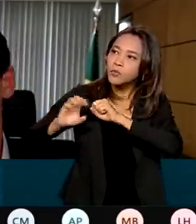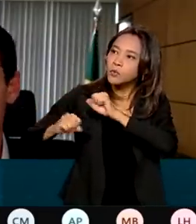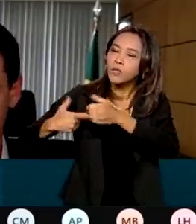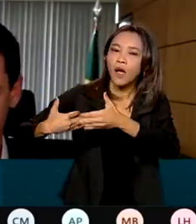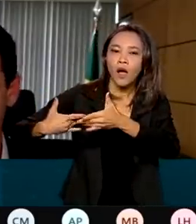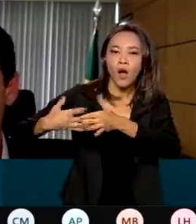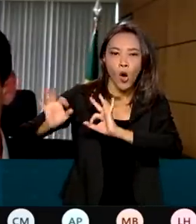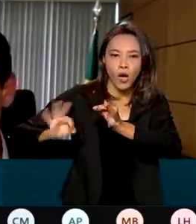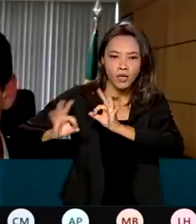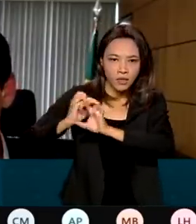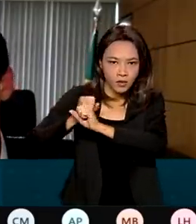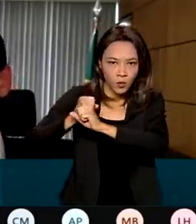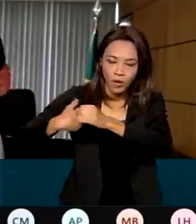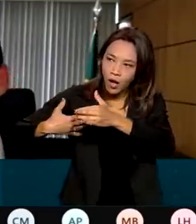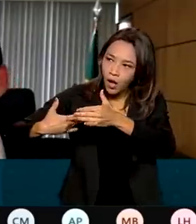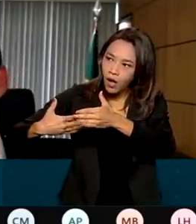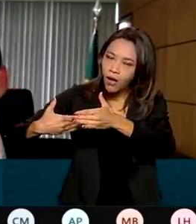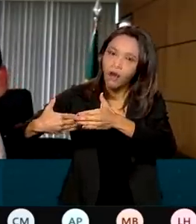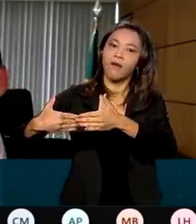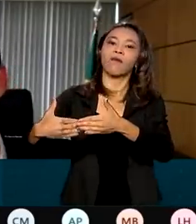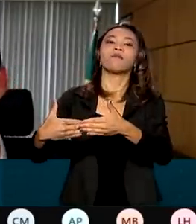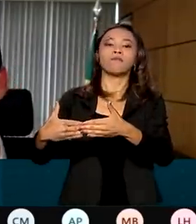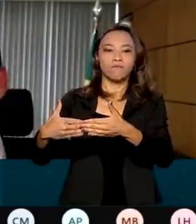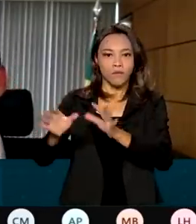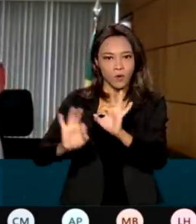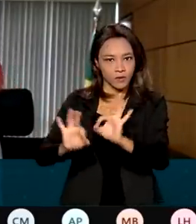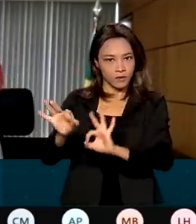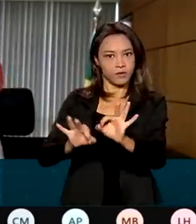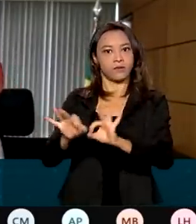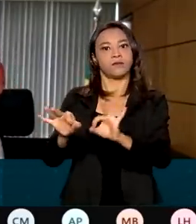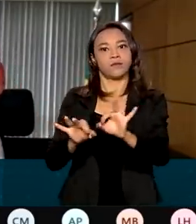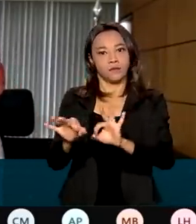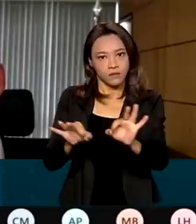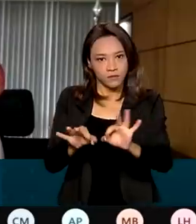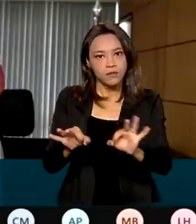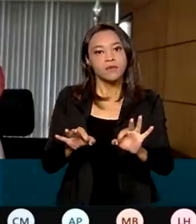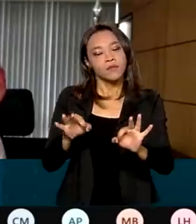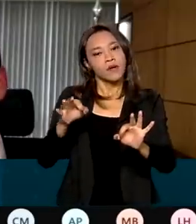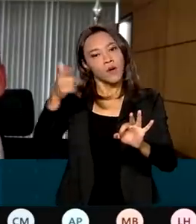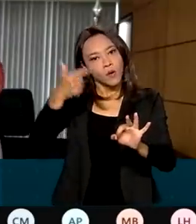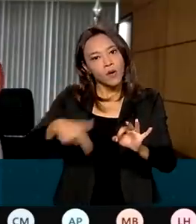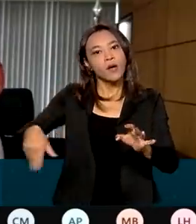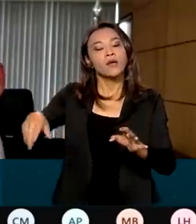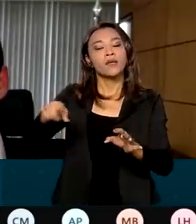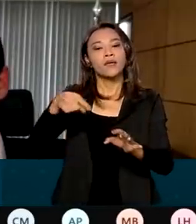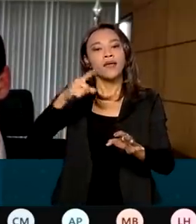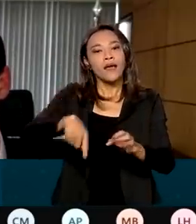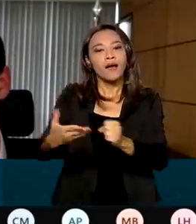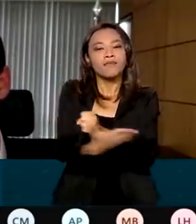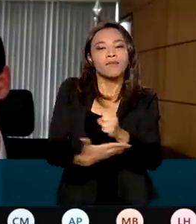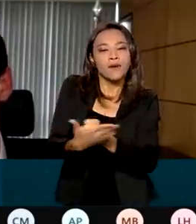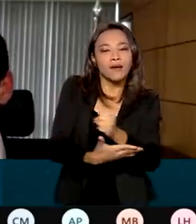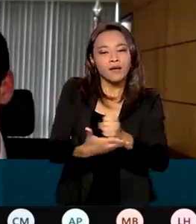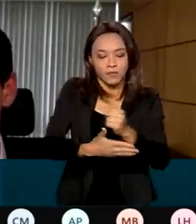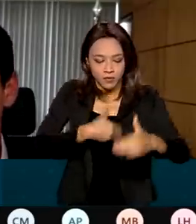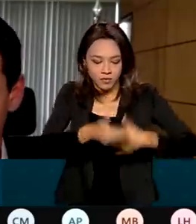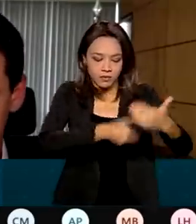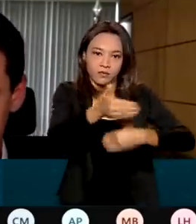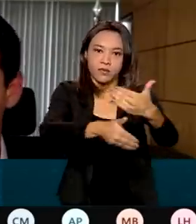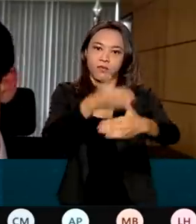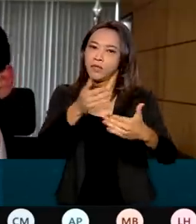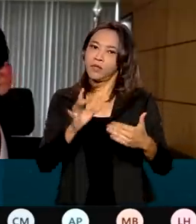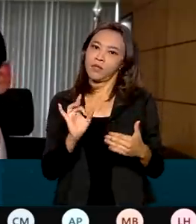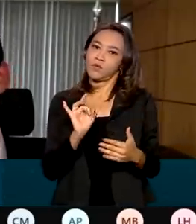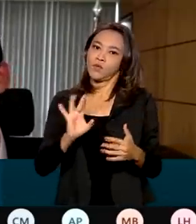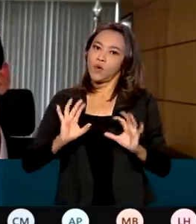reorganização das contas. Então, trazer essa reorganização fiscal como base para um crescimento, não só uma